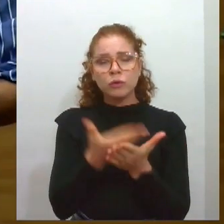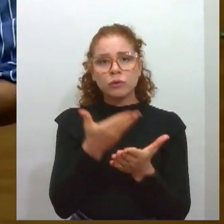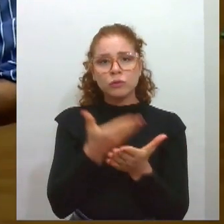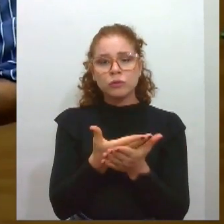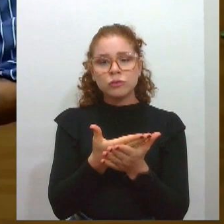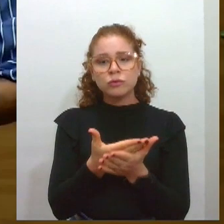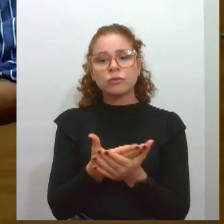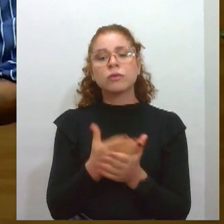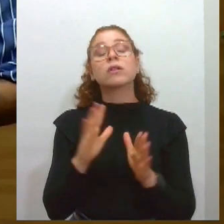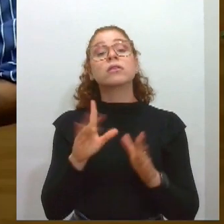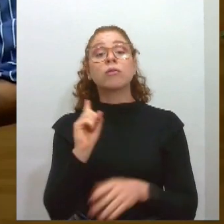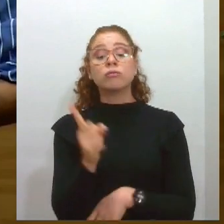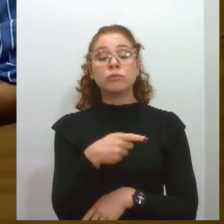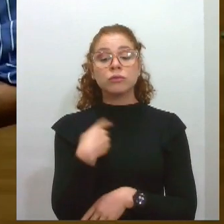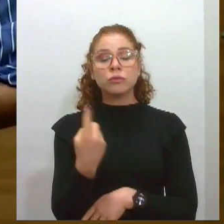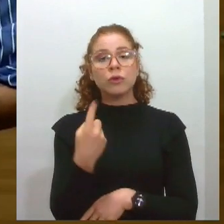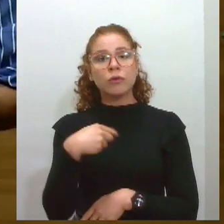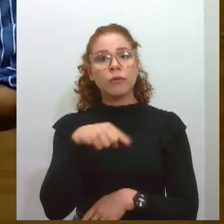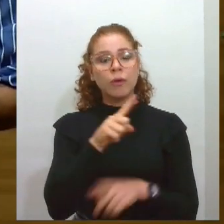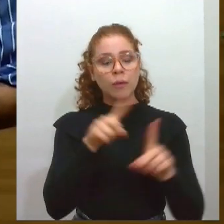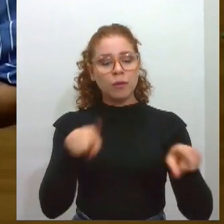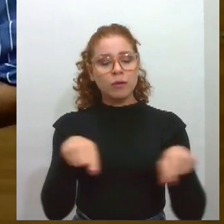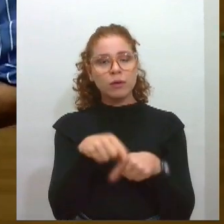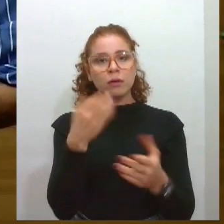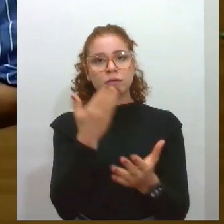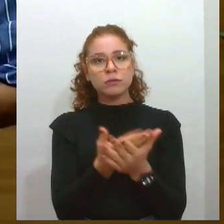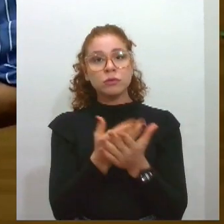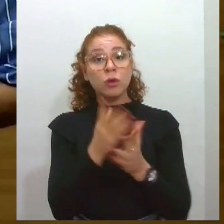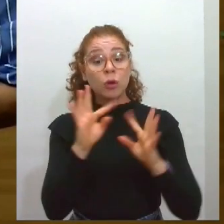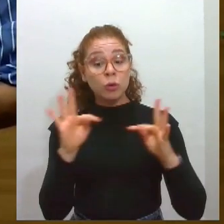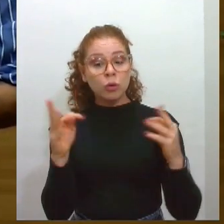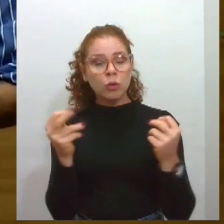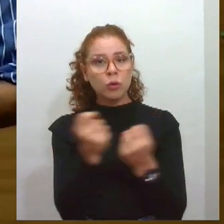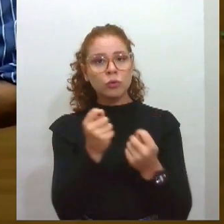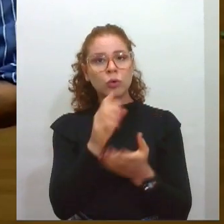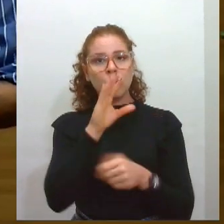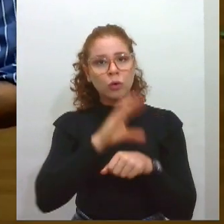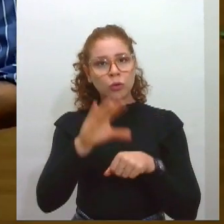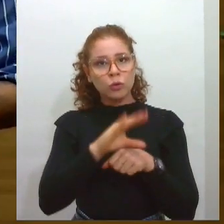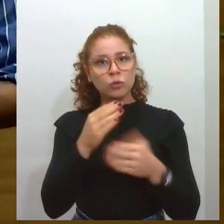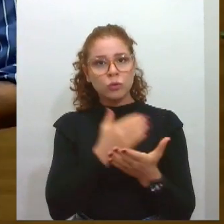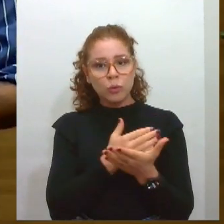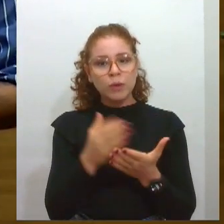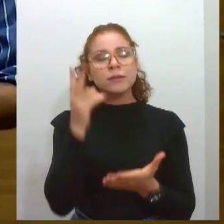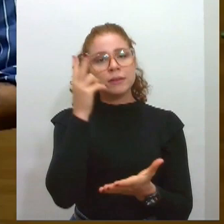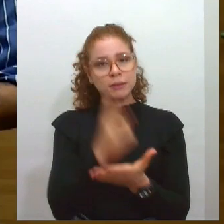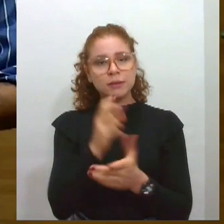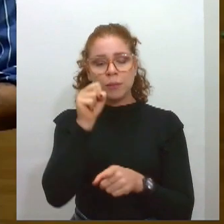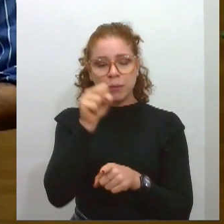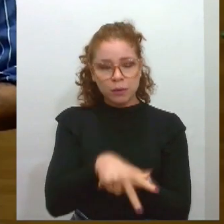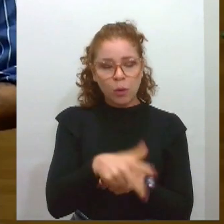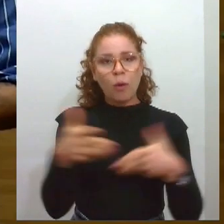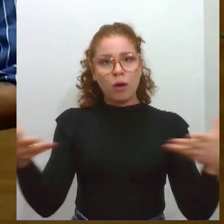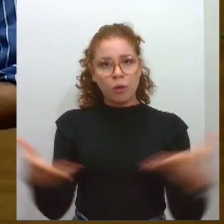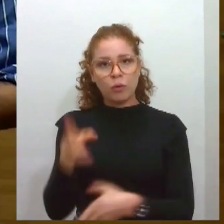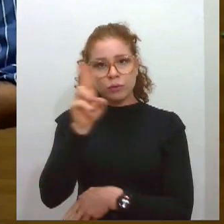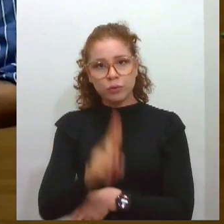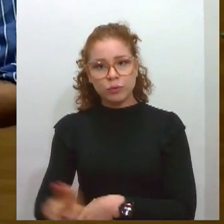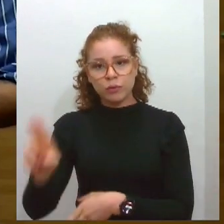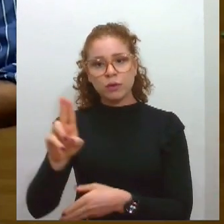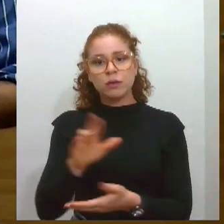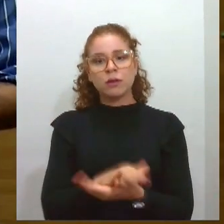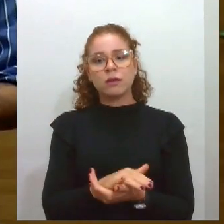Nós vamos até as salas de aula, de todos os cursos que estão começando, sempre os calouros que estão começando na universidade. Nós fazemos o